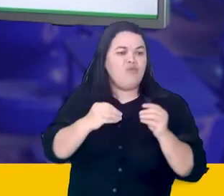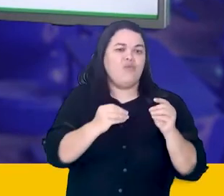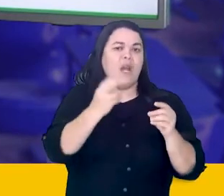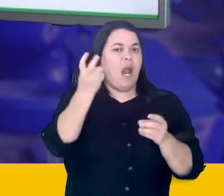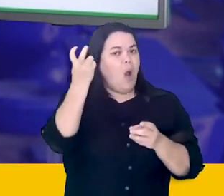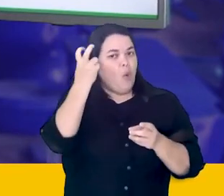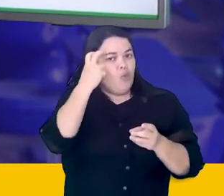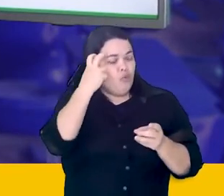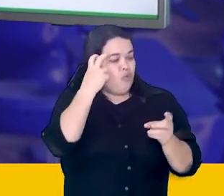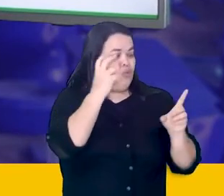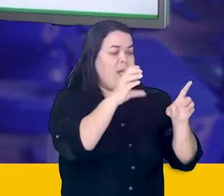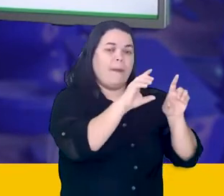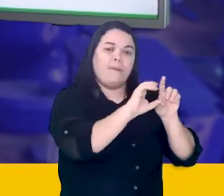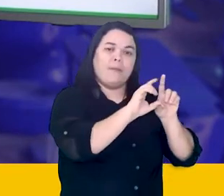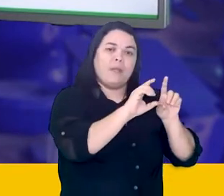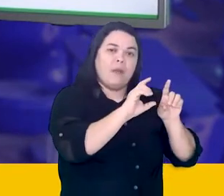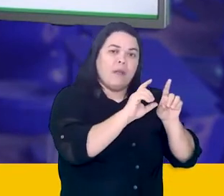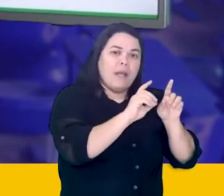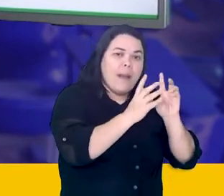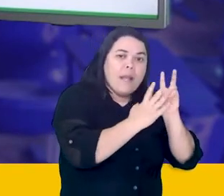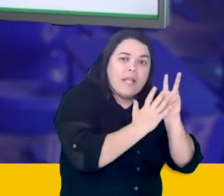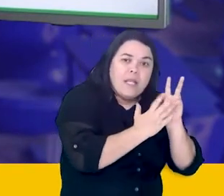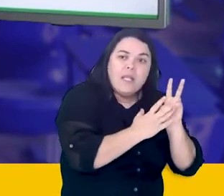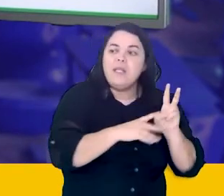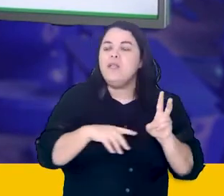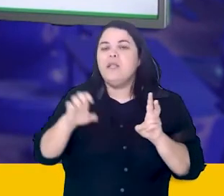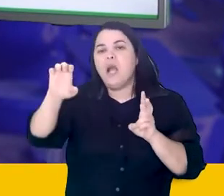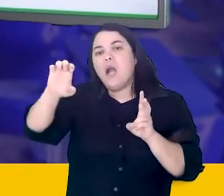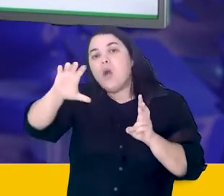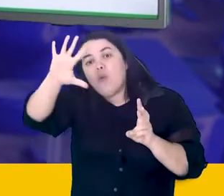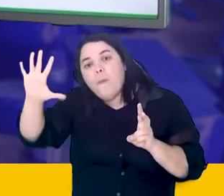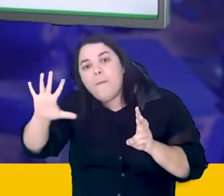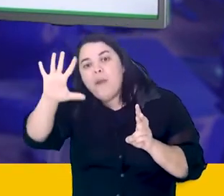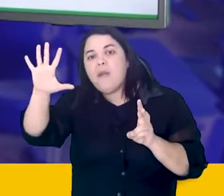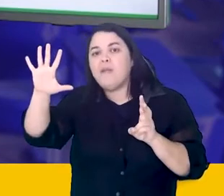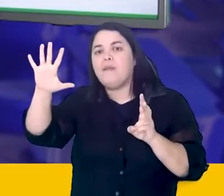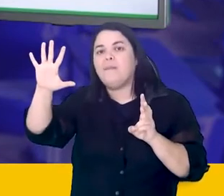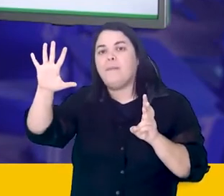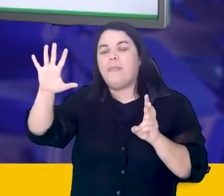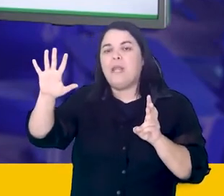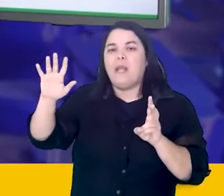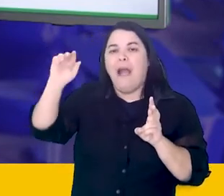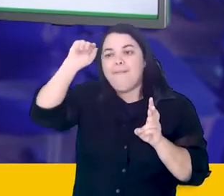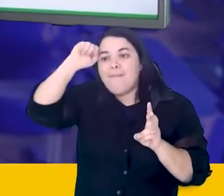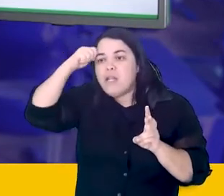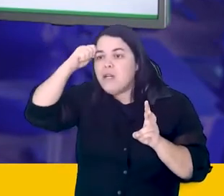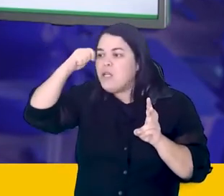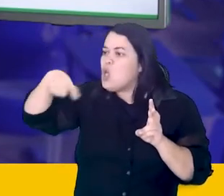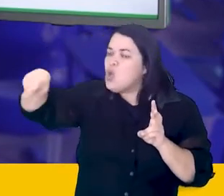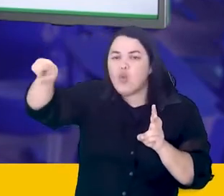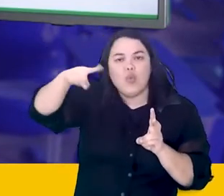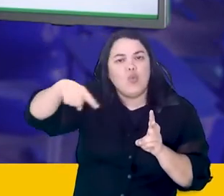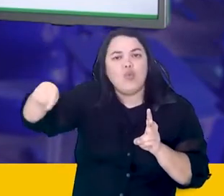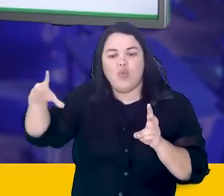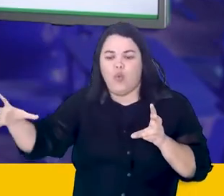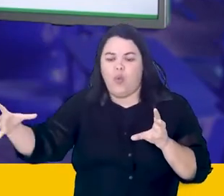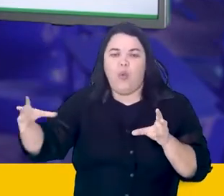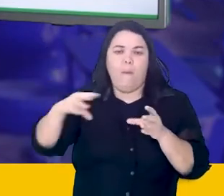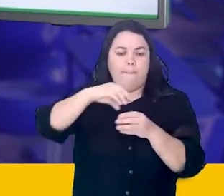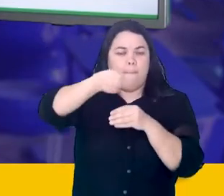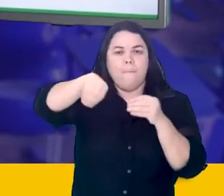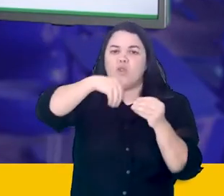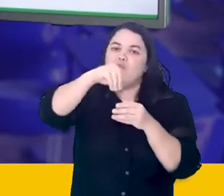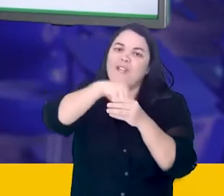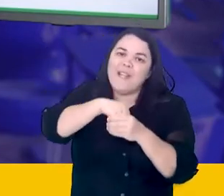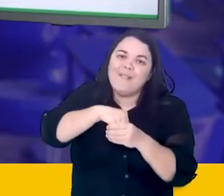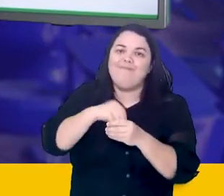a cultura africana e também europeia para que a gente não caia no preconceito de imaginar que tem uma cultura melhor do que